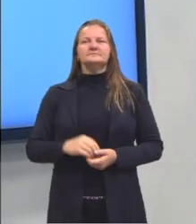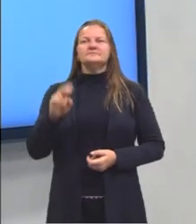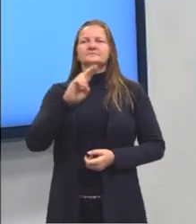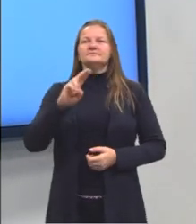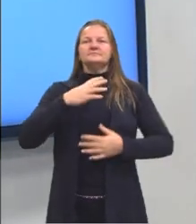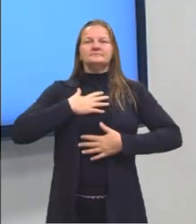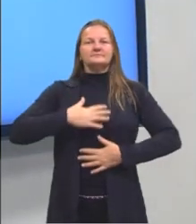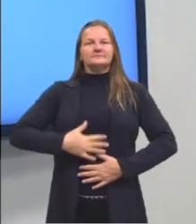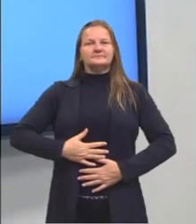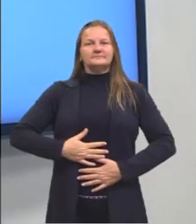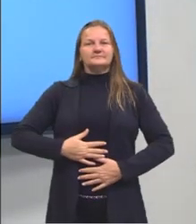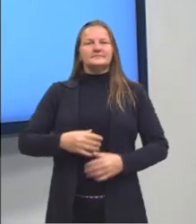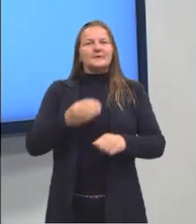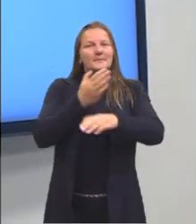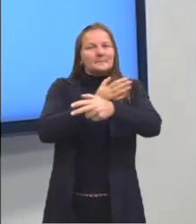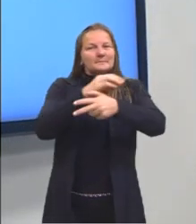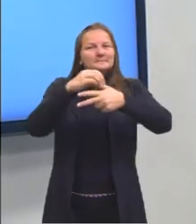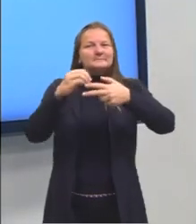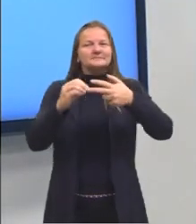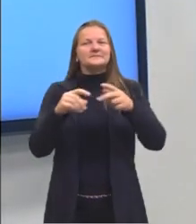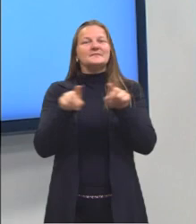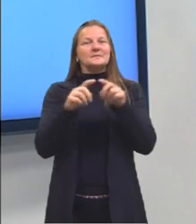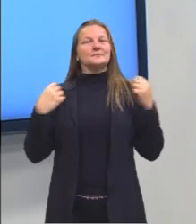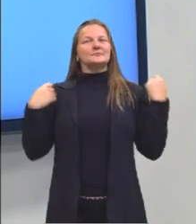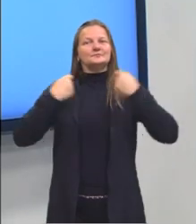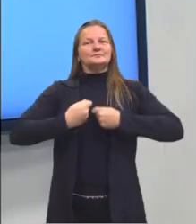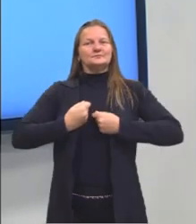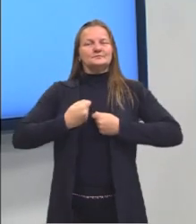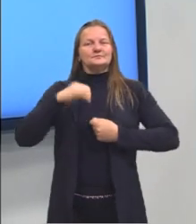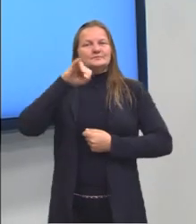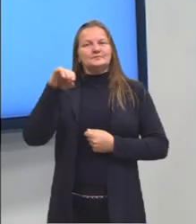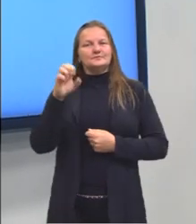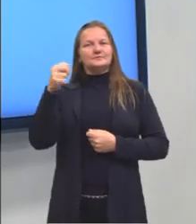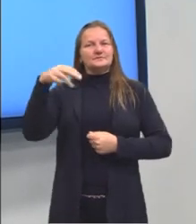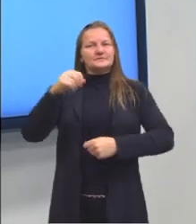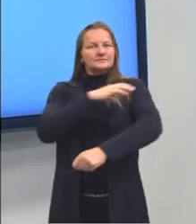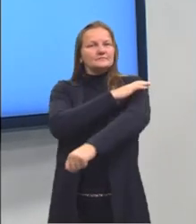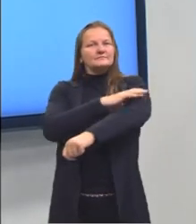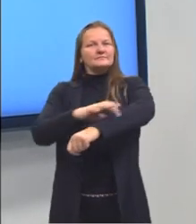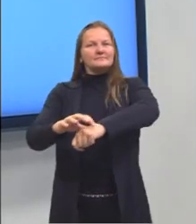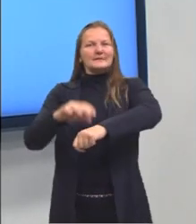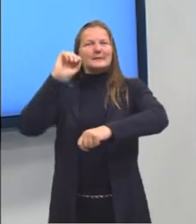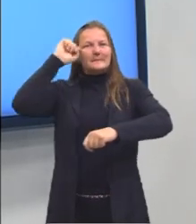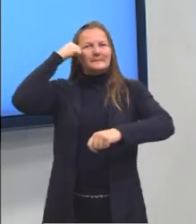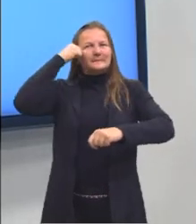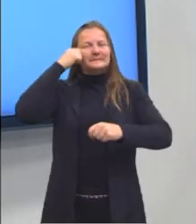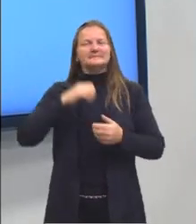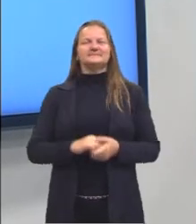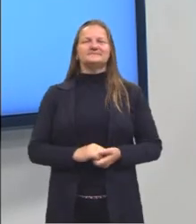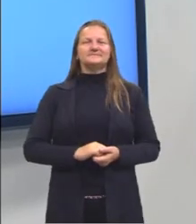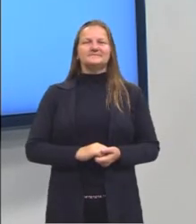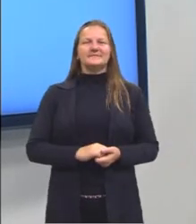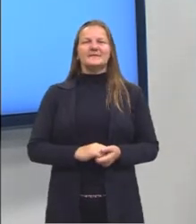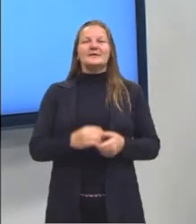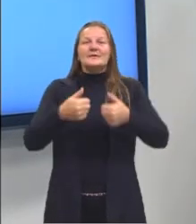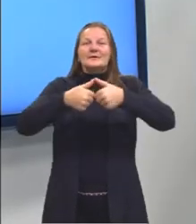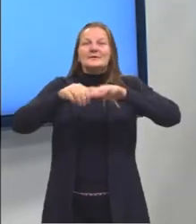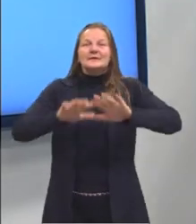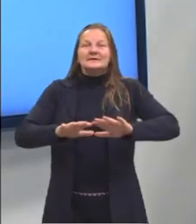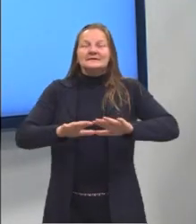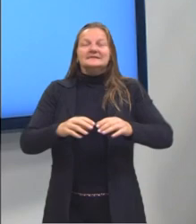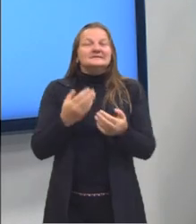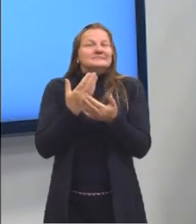utilizando a camiseta do pré-enem e também uma jaqueta jeans com as mangas pretas em moletom. Estamos aqui então